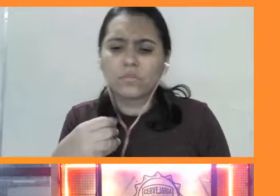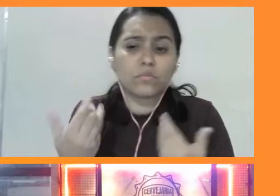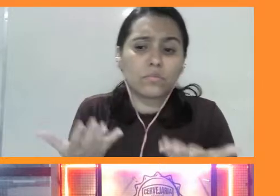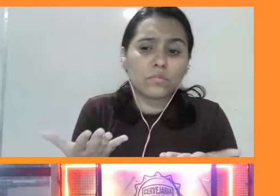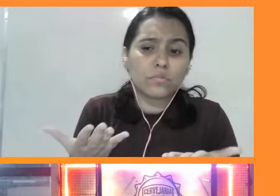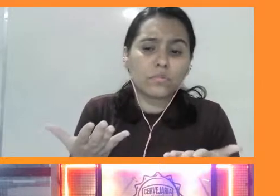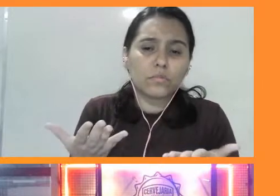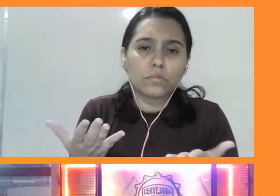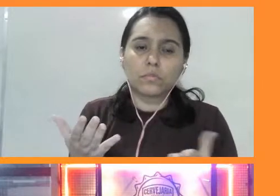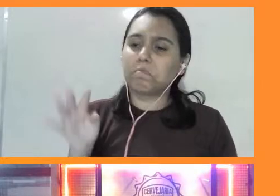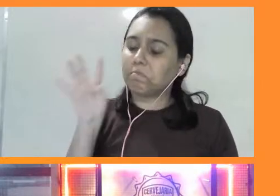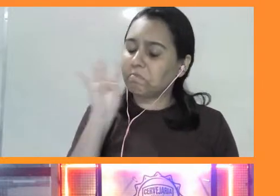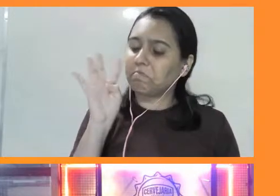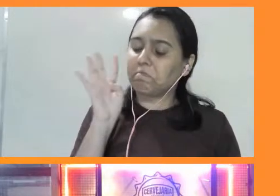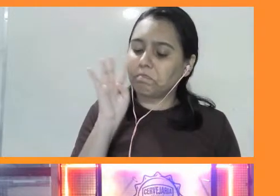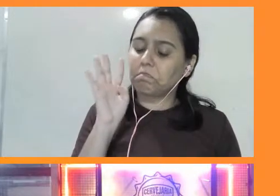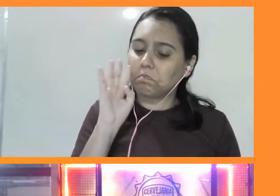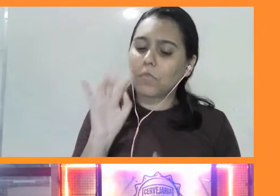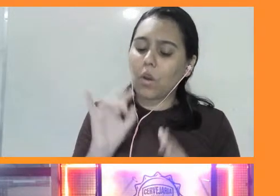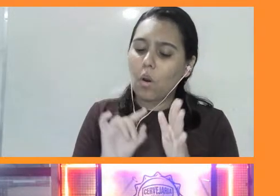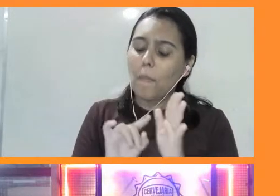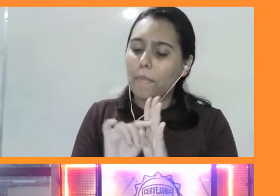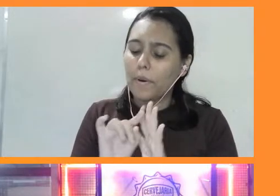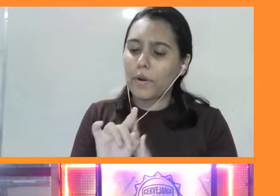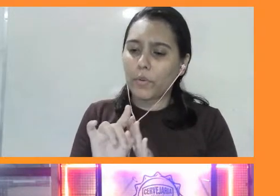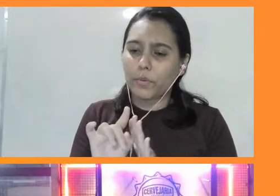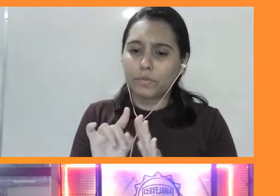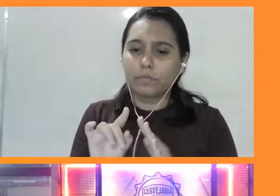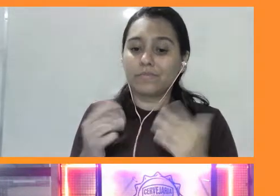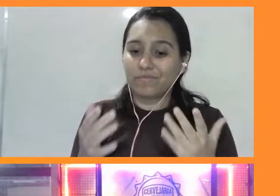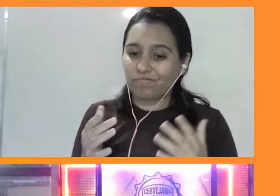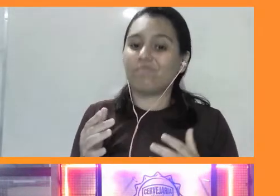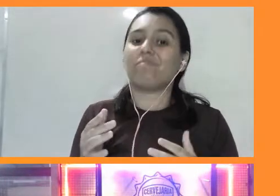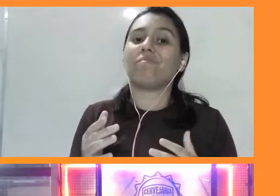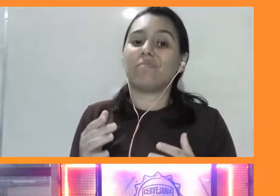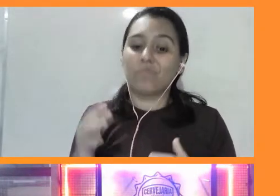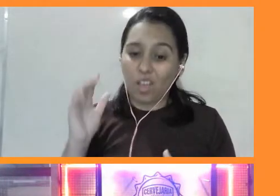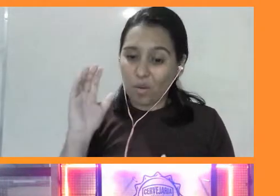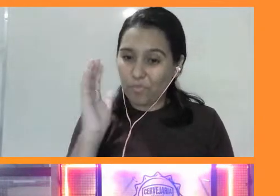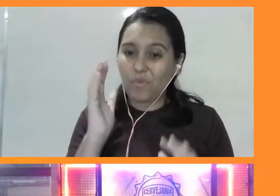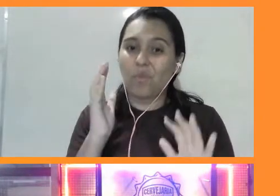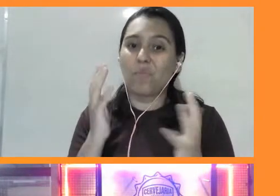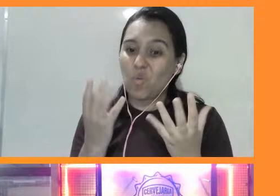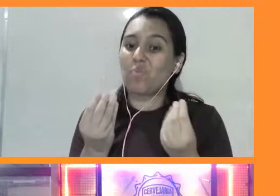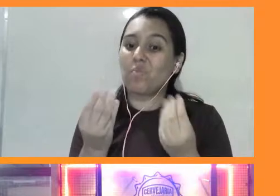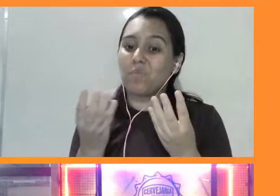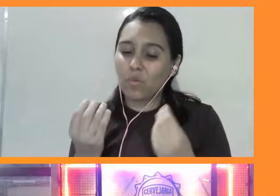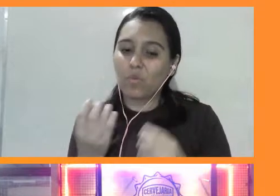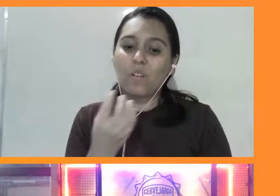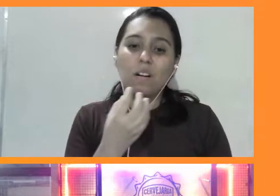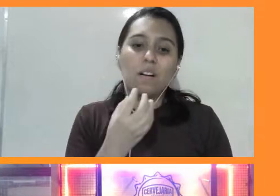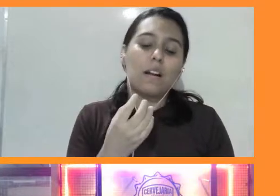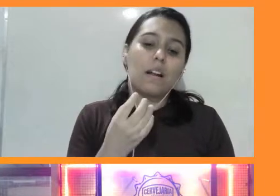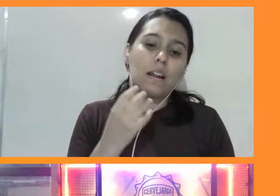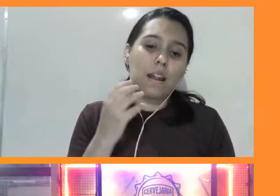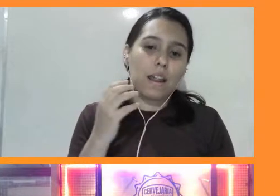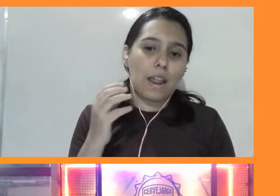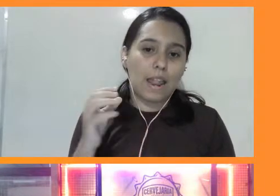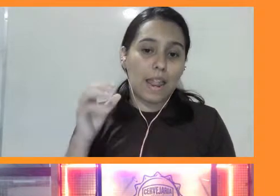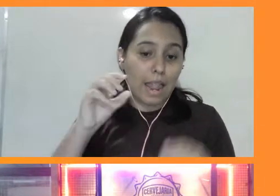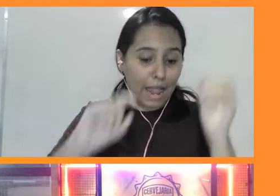pergunta da Caroline também é bem legal, né? Isso ocorre muito. Tanto em lagartos como serpentes, né? O